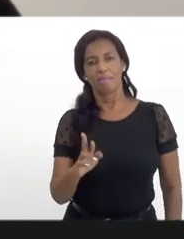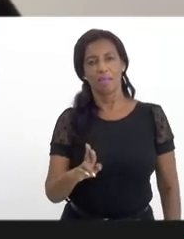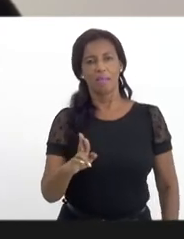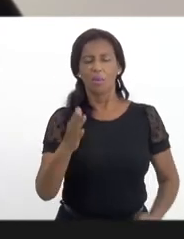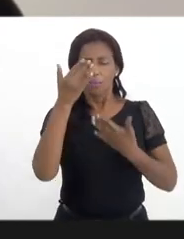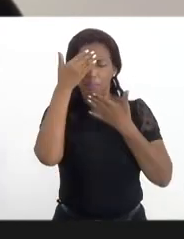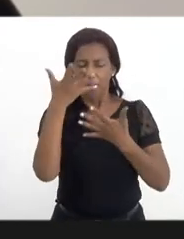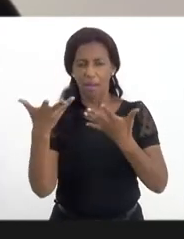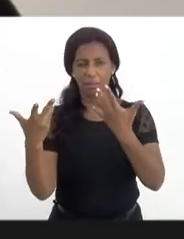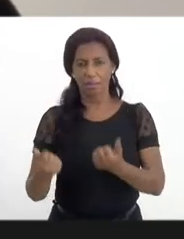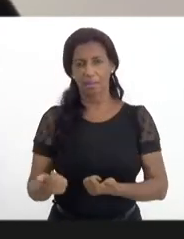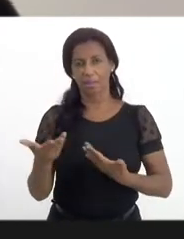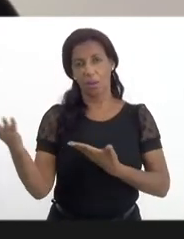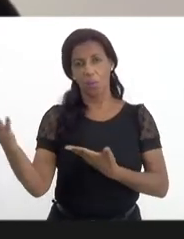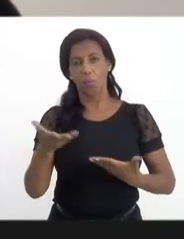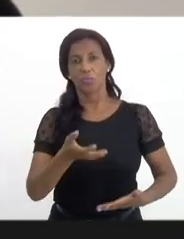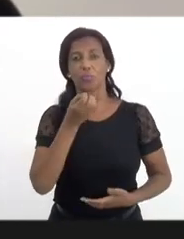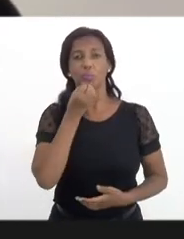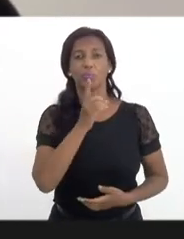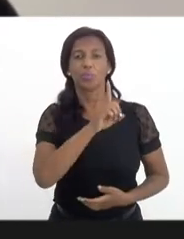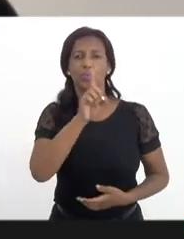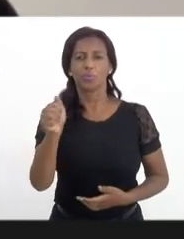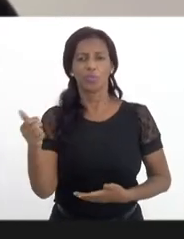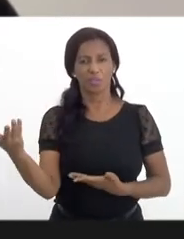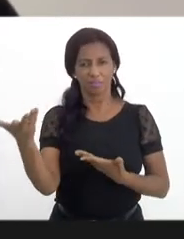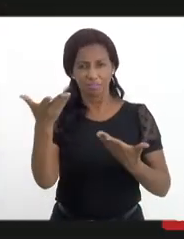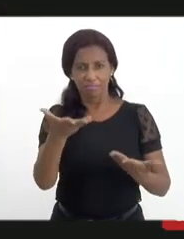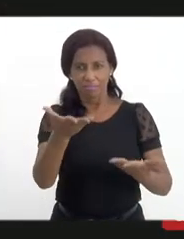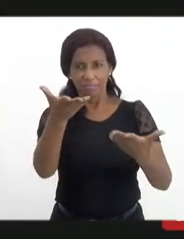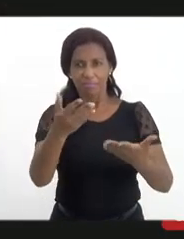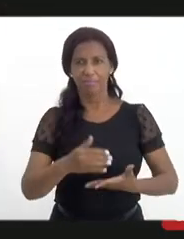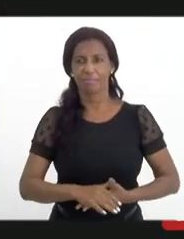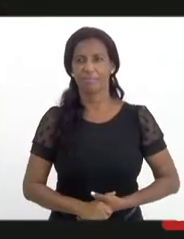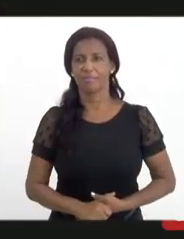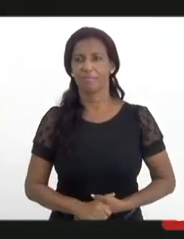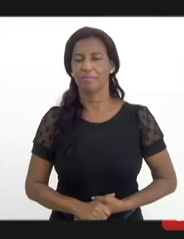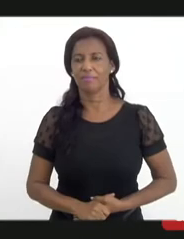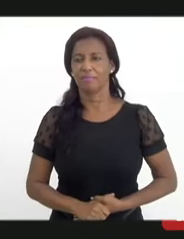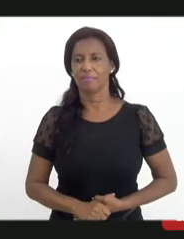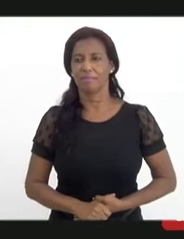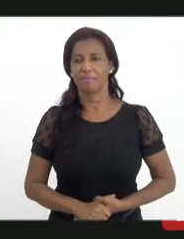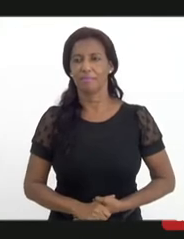convite, bom dia, a palavra está com o senhor. Obrigado.